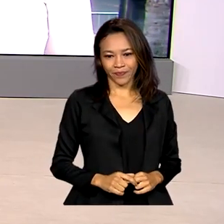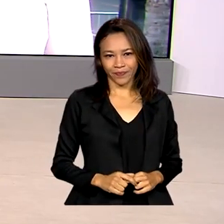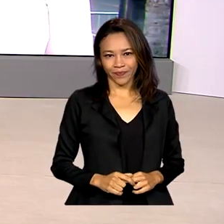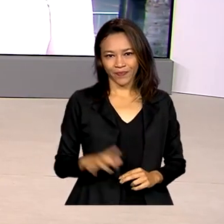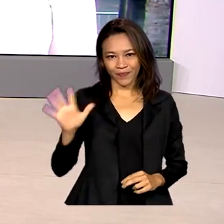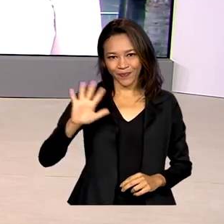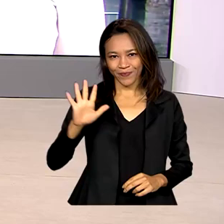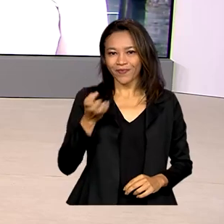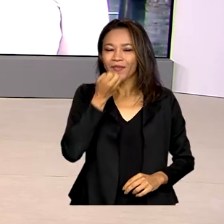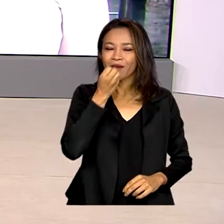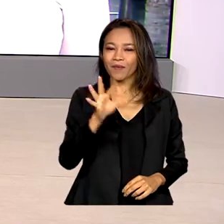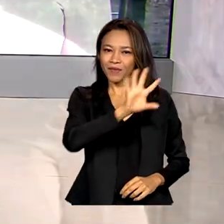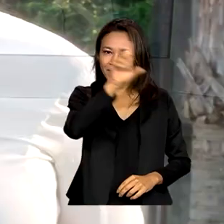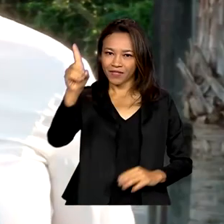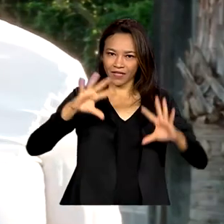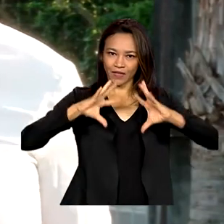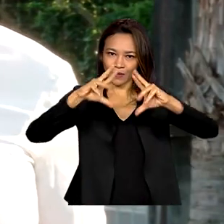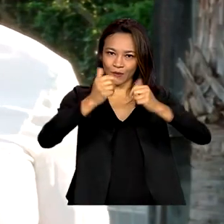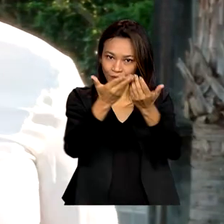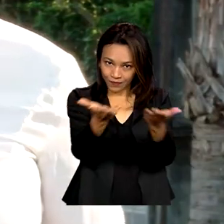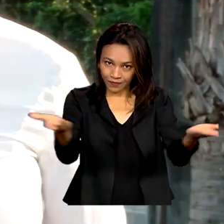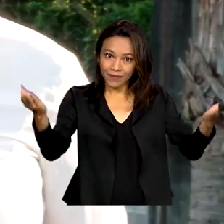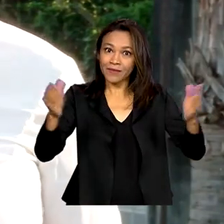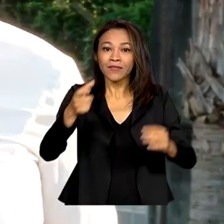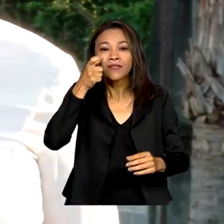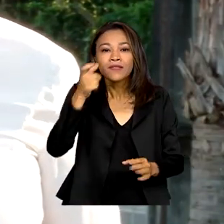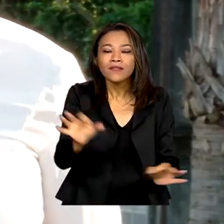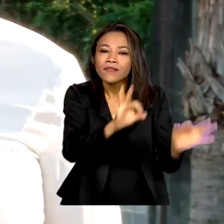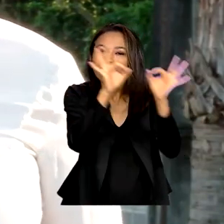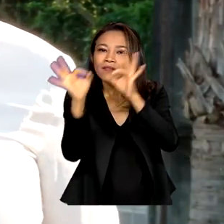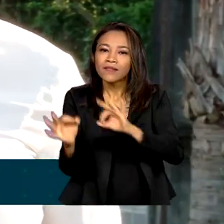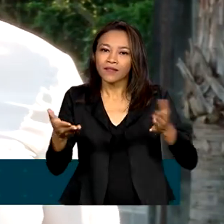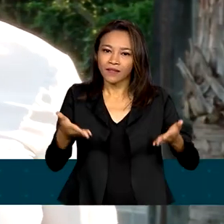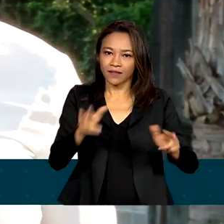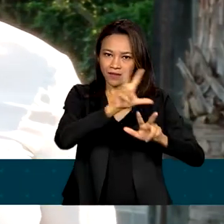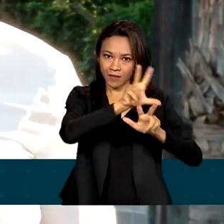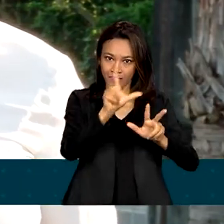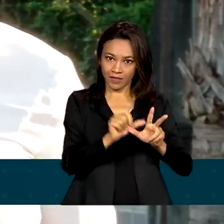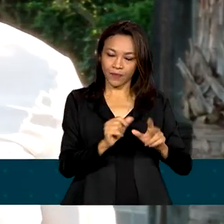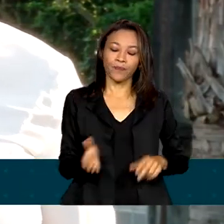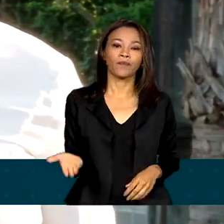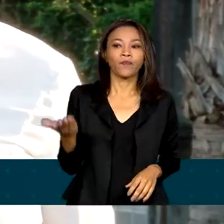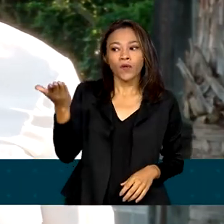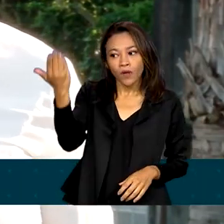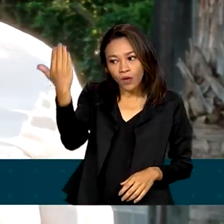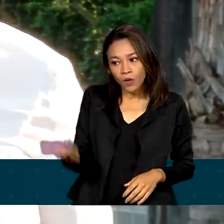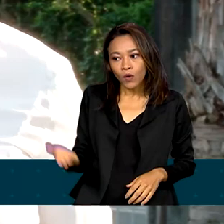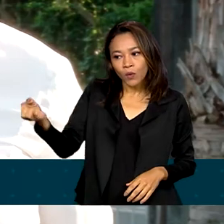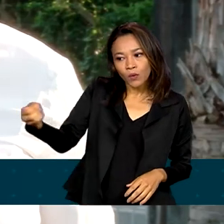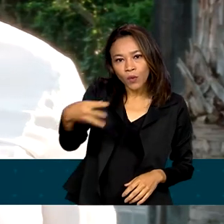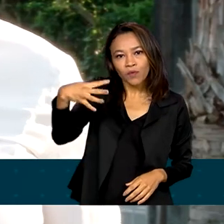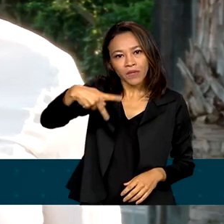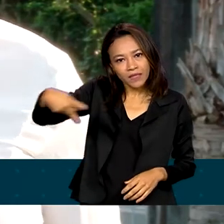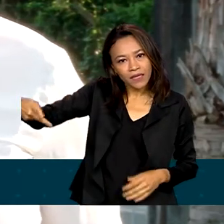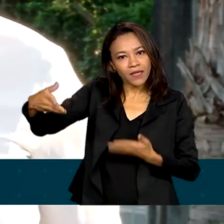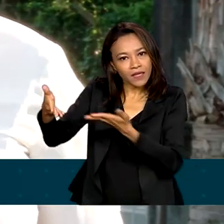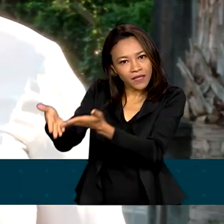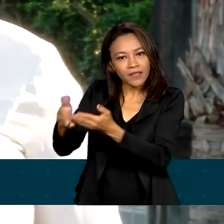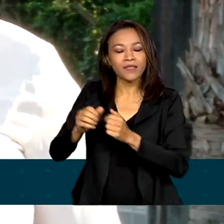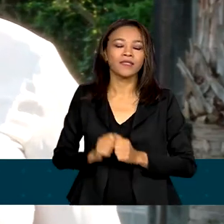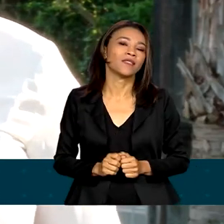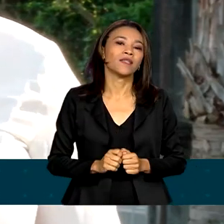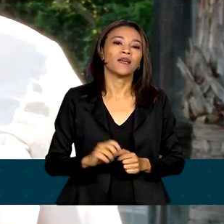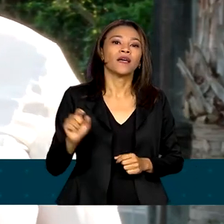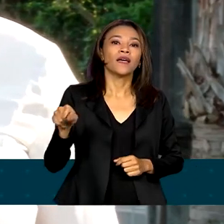Olá, Vanessa, bom dia! Bom dia a todos que nos acompanham aqui na TV Brasil. O novo presidente brasileiro de Itaipu, NVR, tem 61